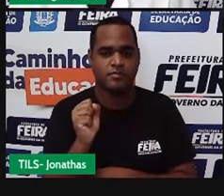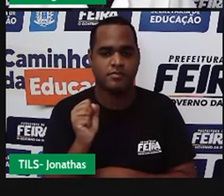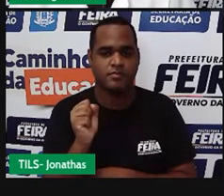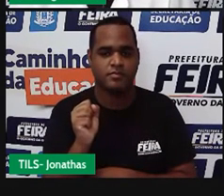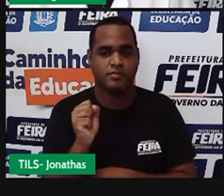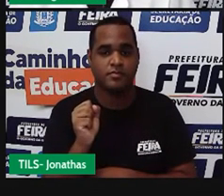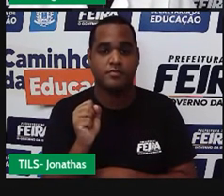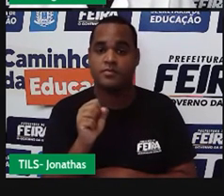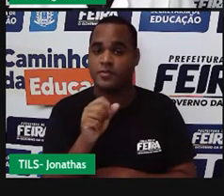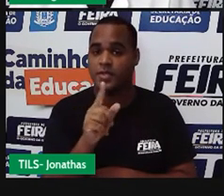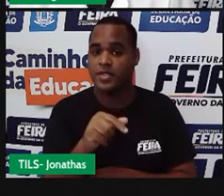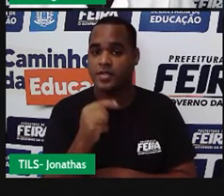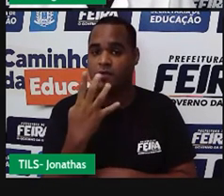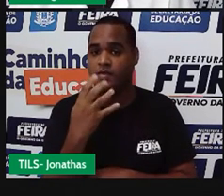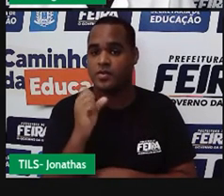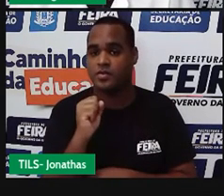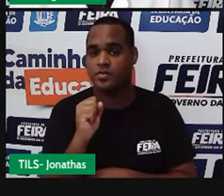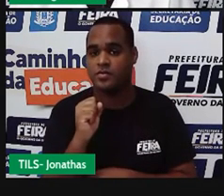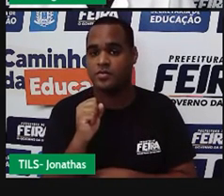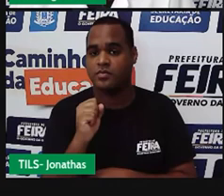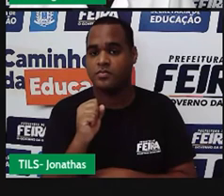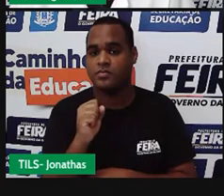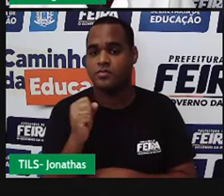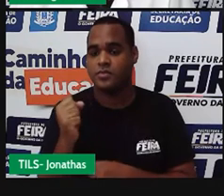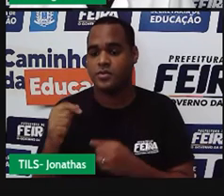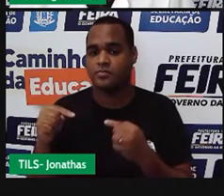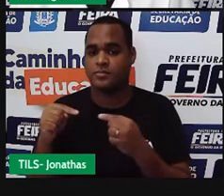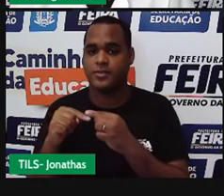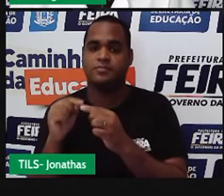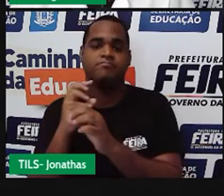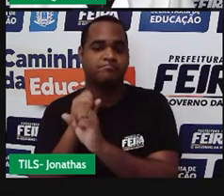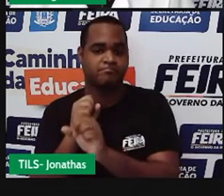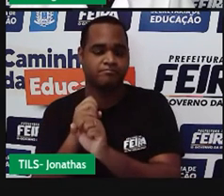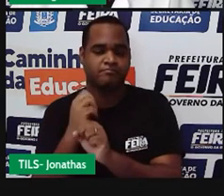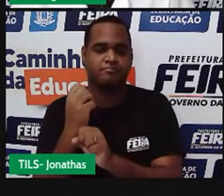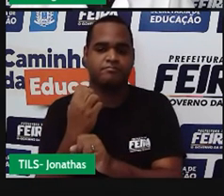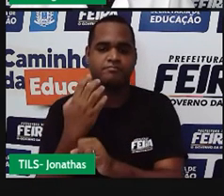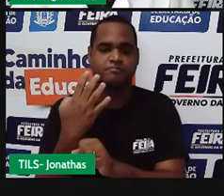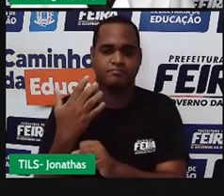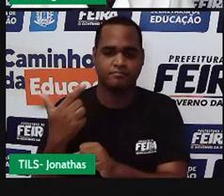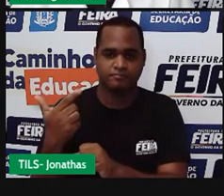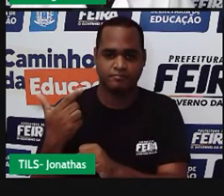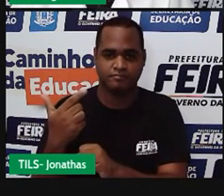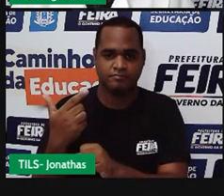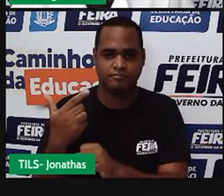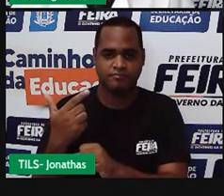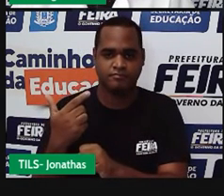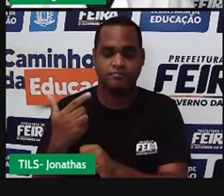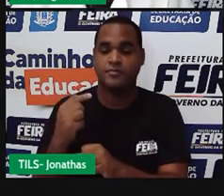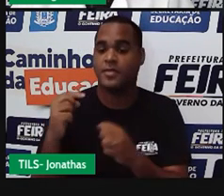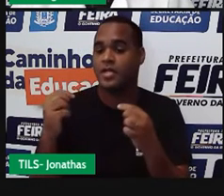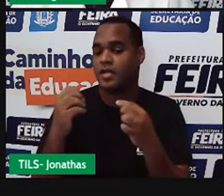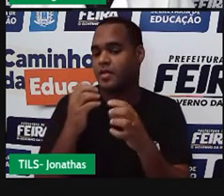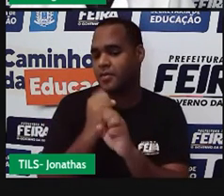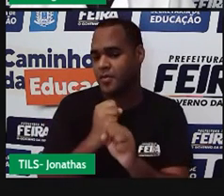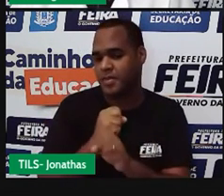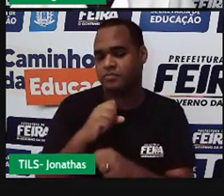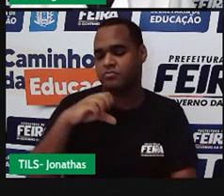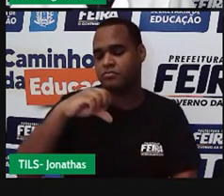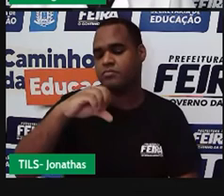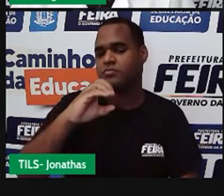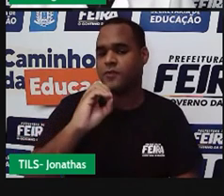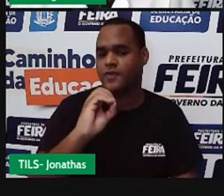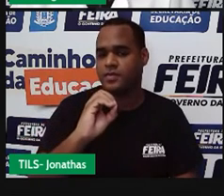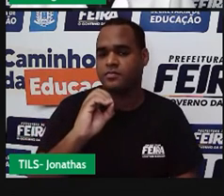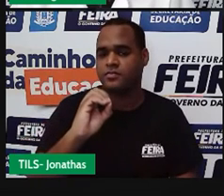Esse 48 eu já vou somar com 42. Porque 48 com 42 dá 90. E